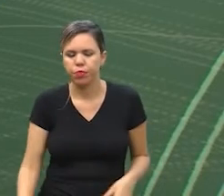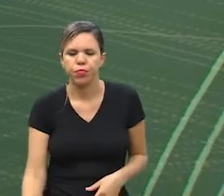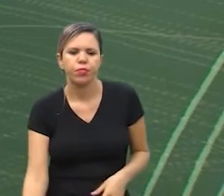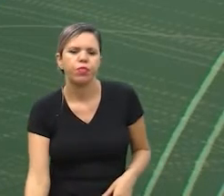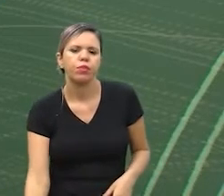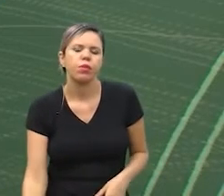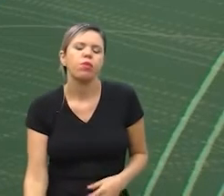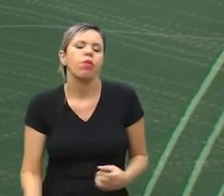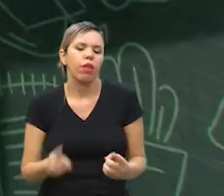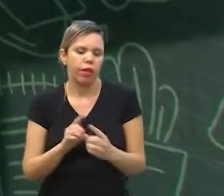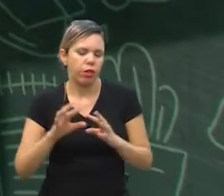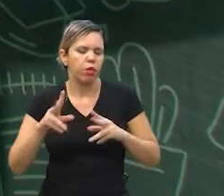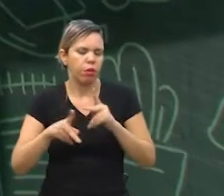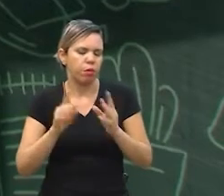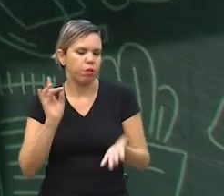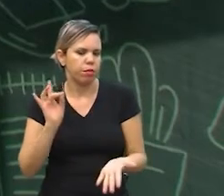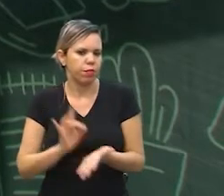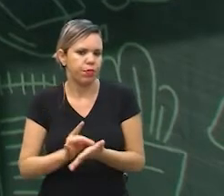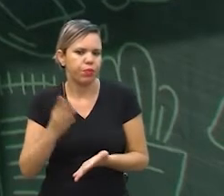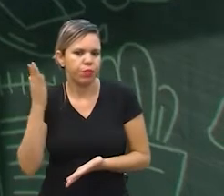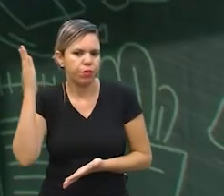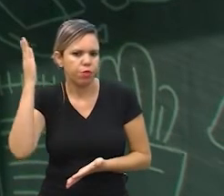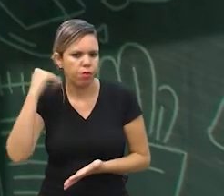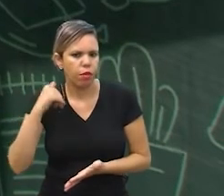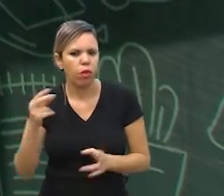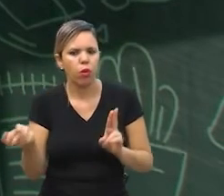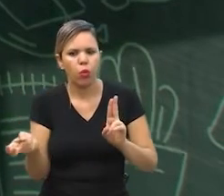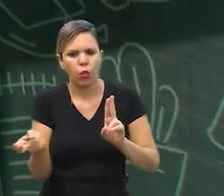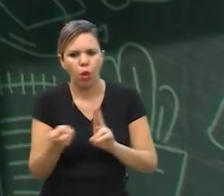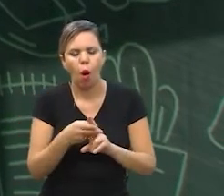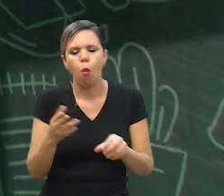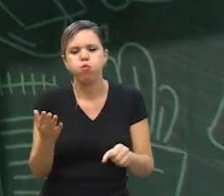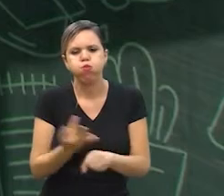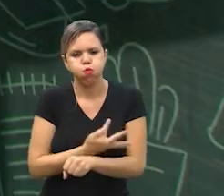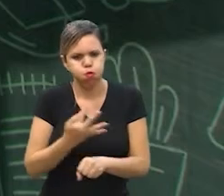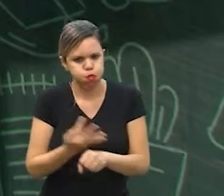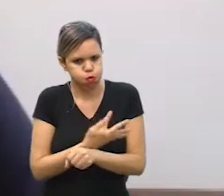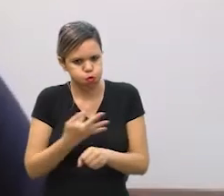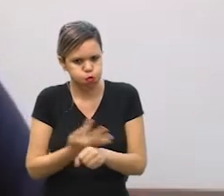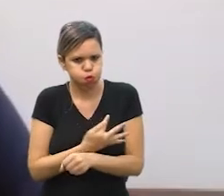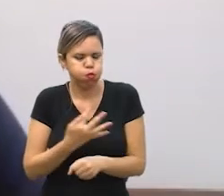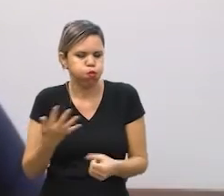acolheu tudo mesmo porque a gente sabia que o SUS estava estava e está